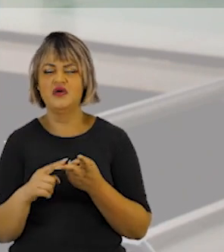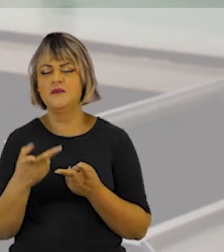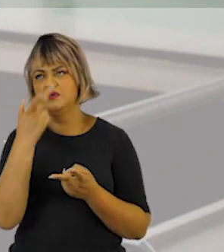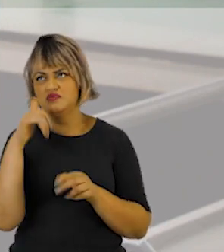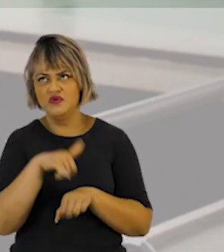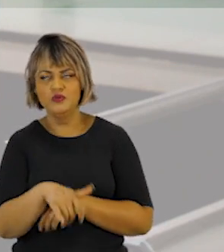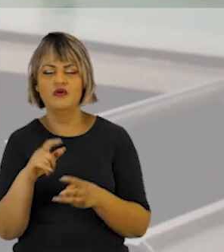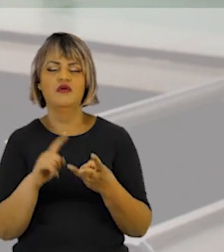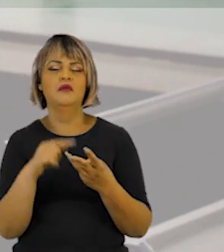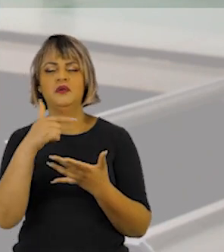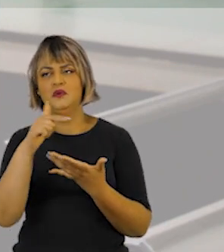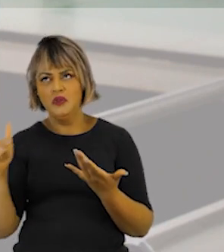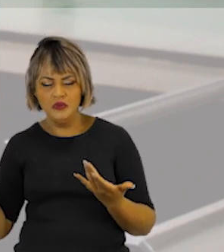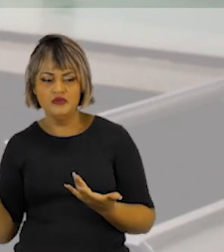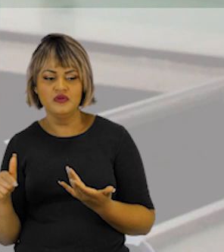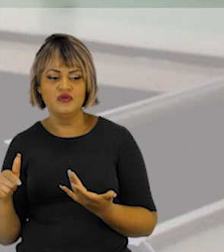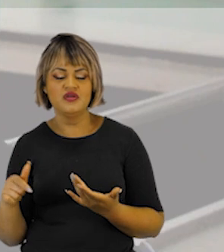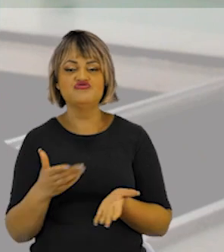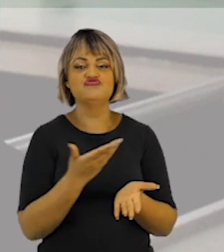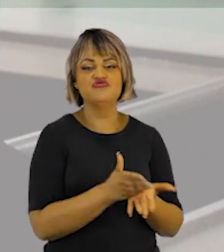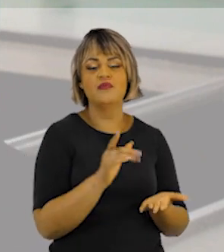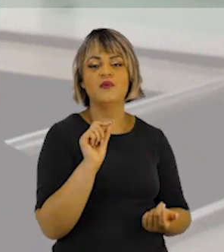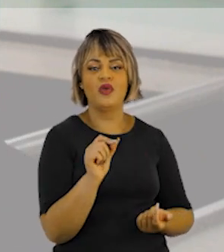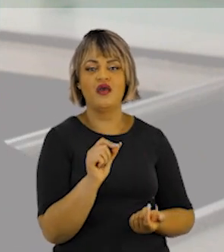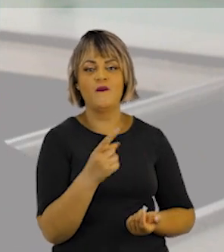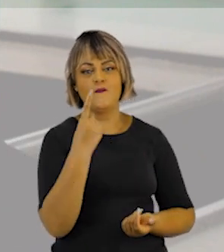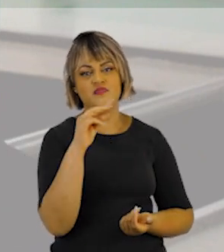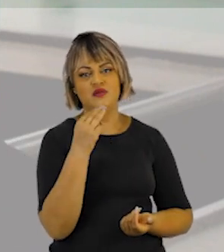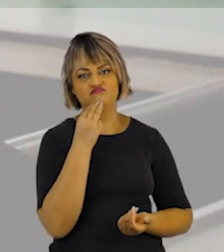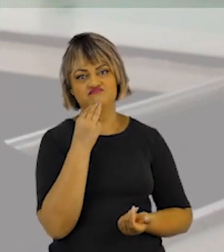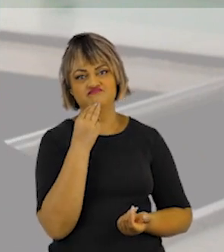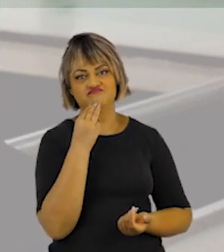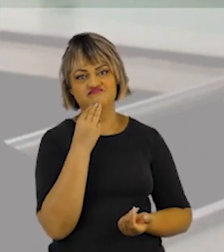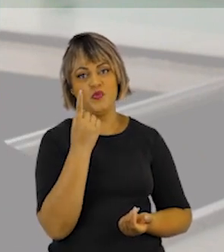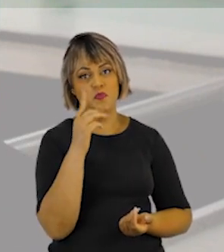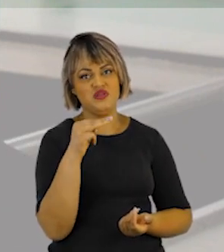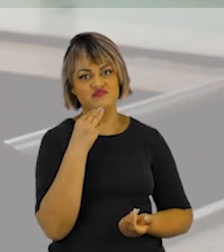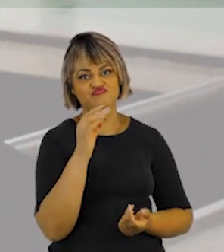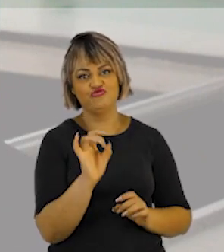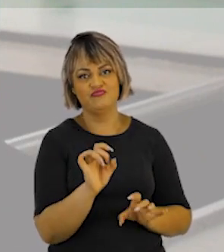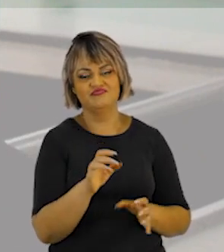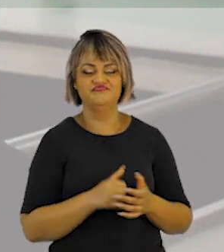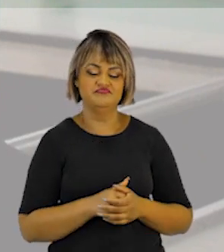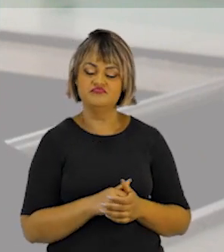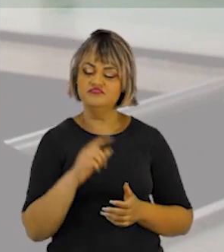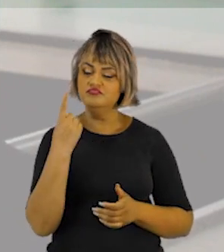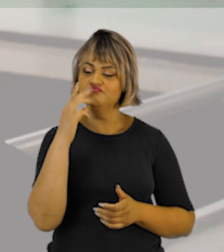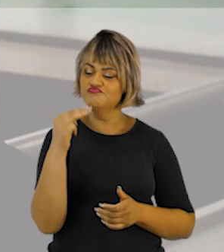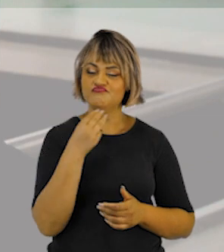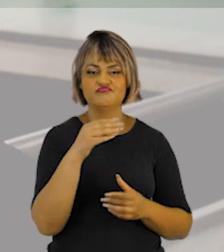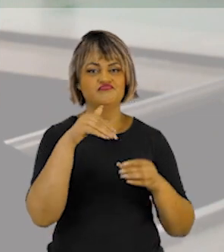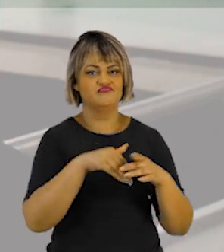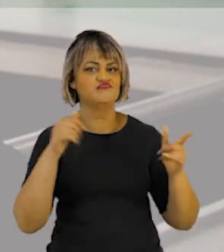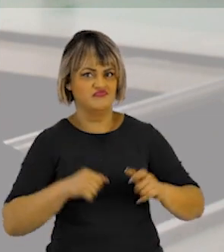mil que votaram branco, menos os 40 mil que votam nulo, dá o quê? 1 milhão. Essa subtração. 1 milhão de